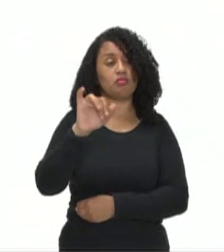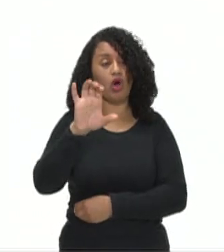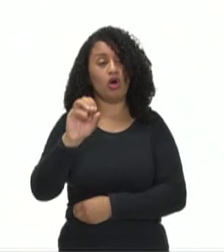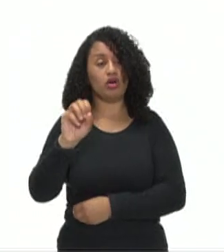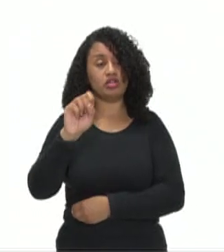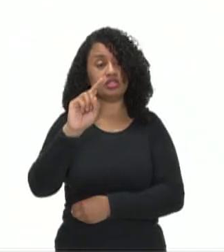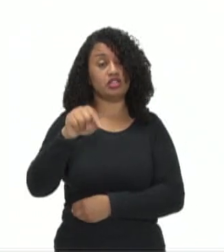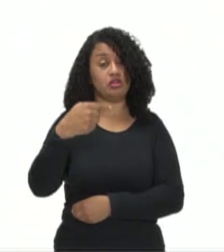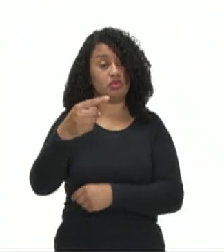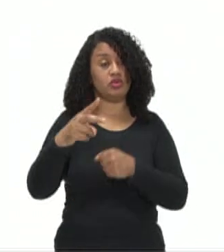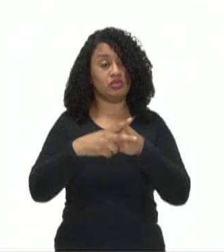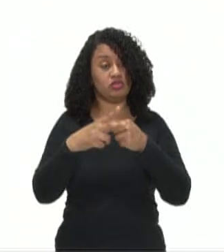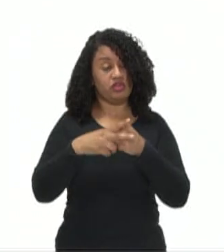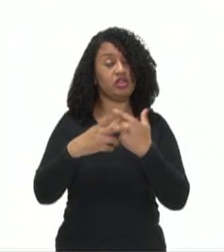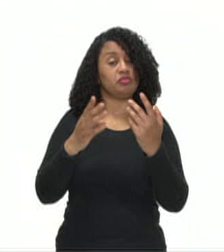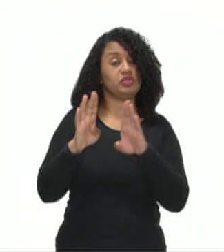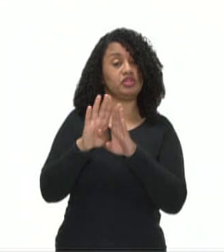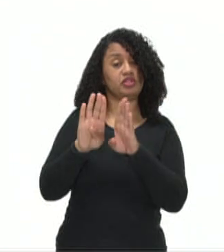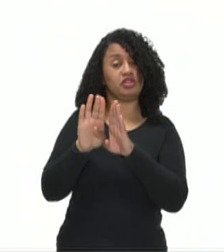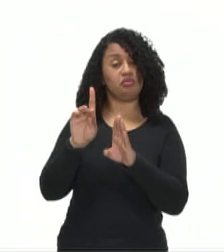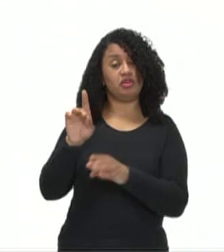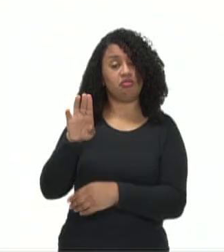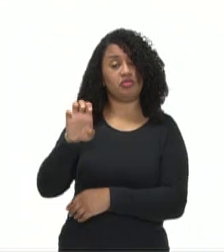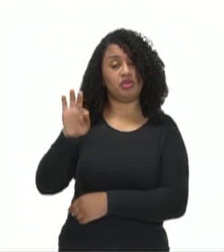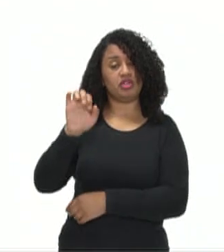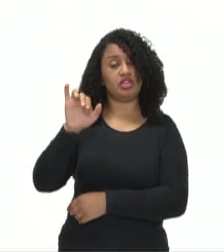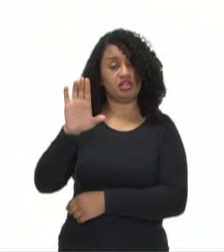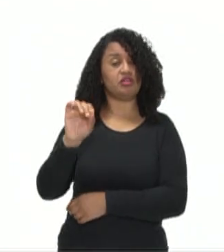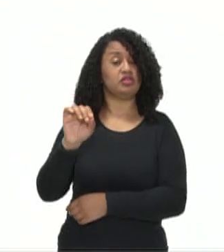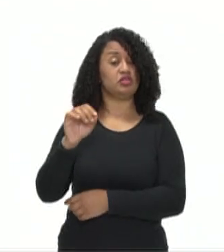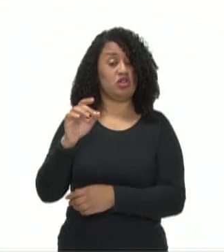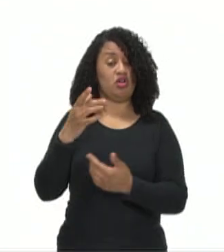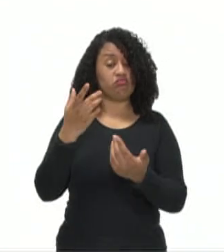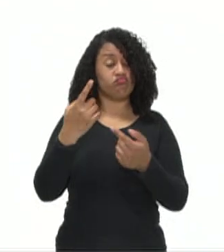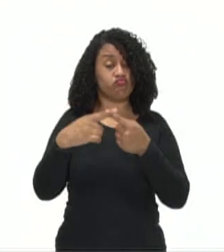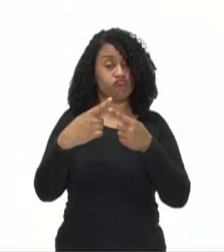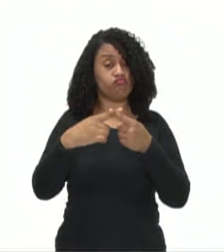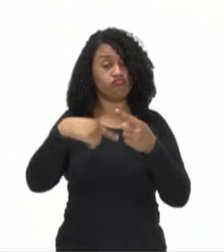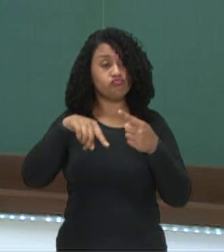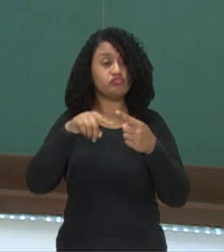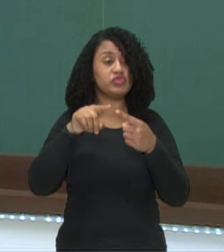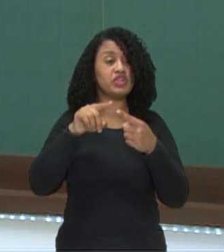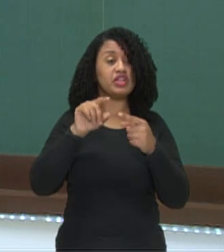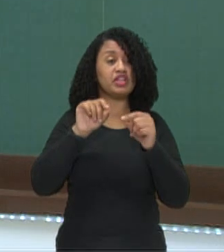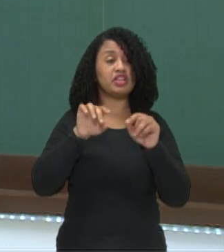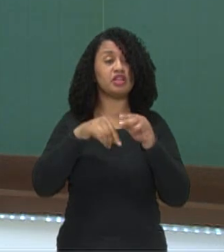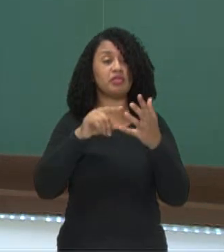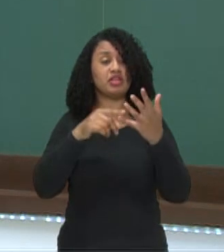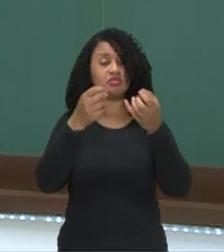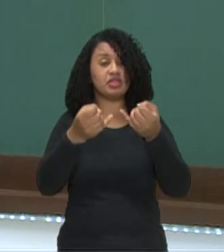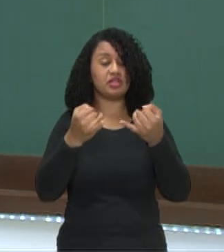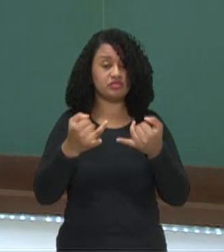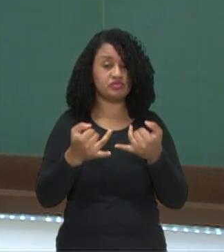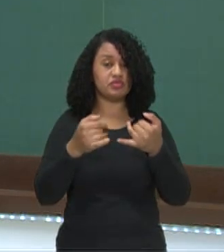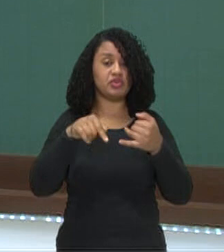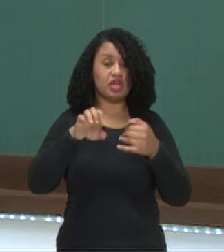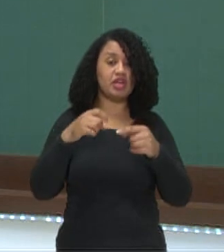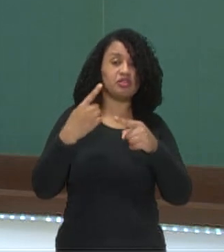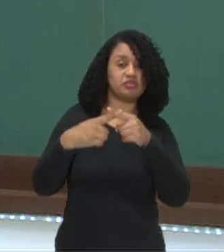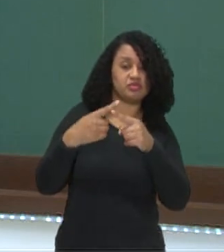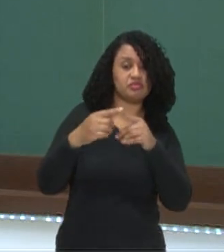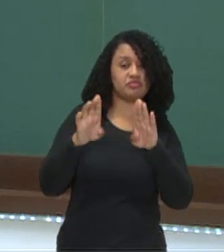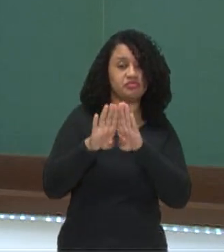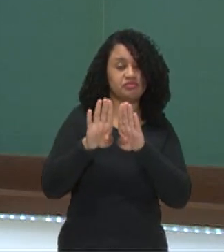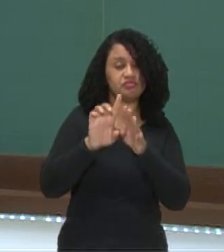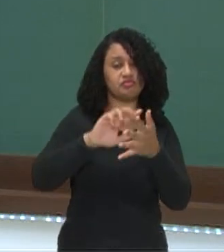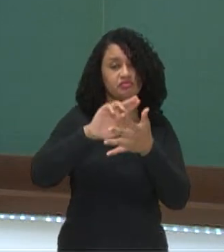e o Portanto. As explicativas, o Que, o Porquê, e o Pois, antes do verbo. Através